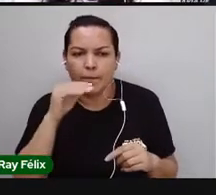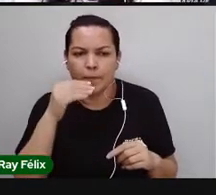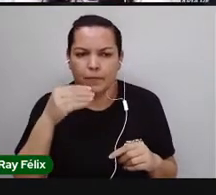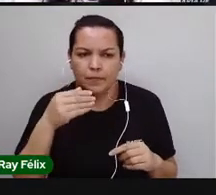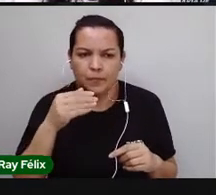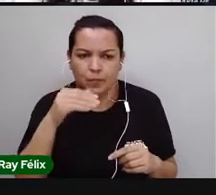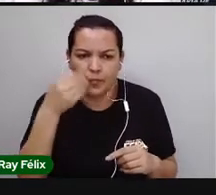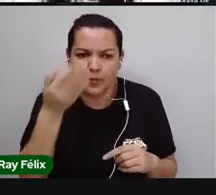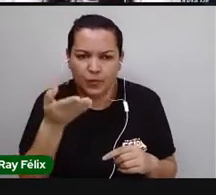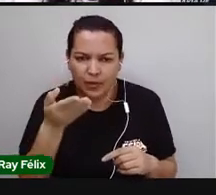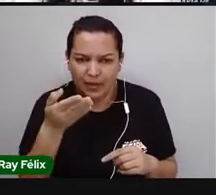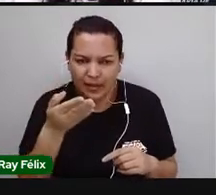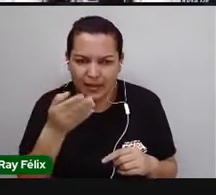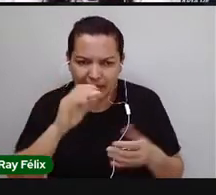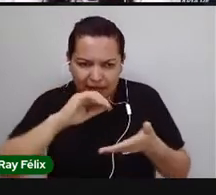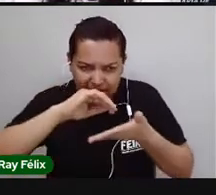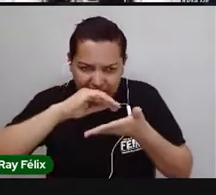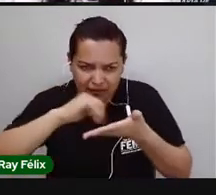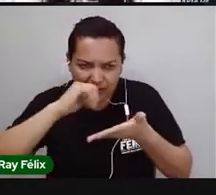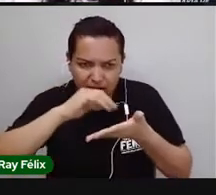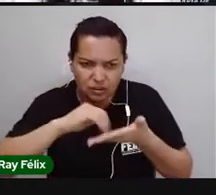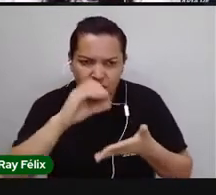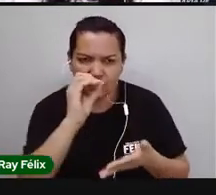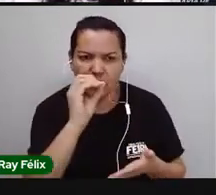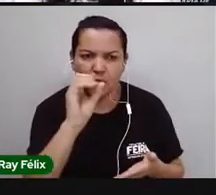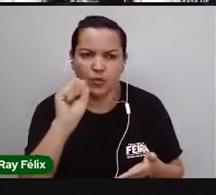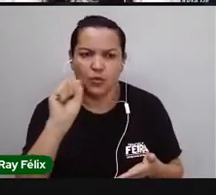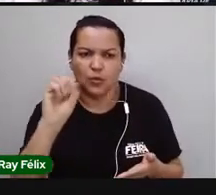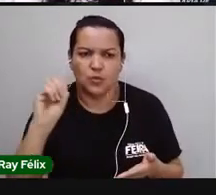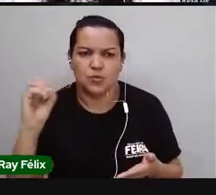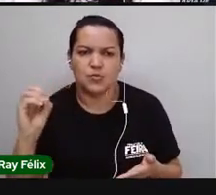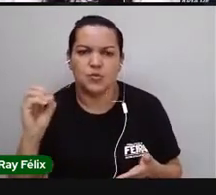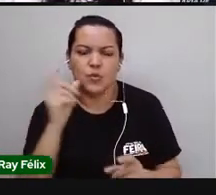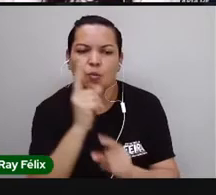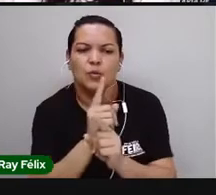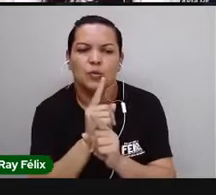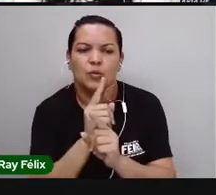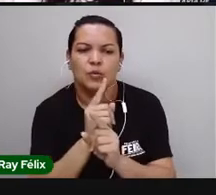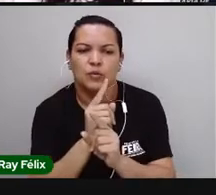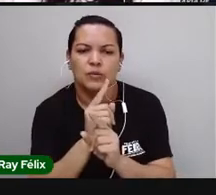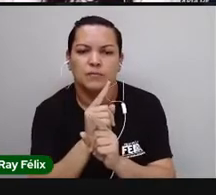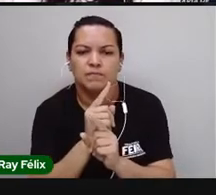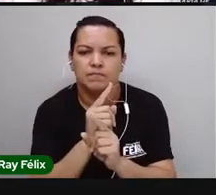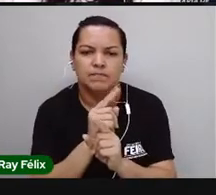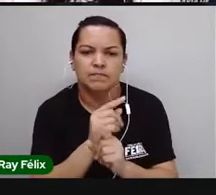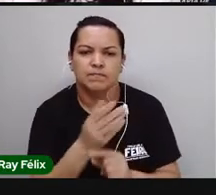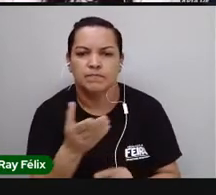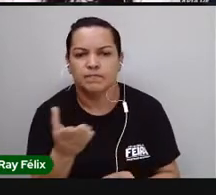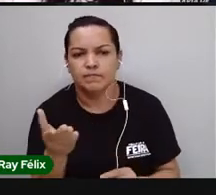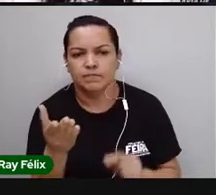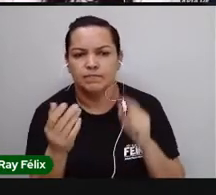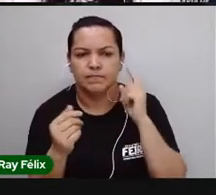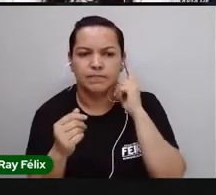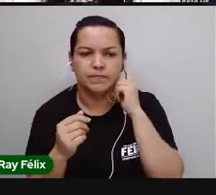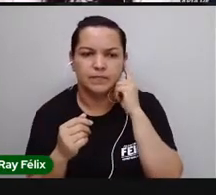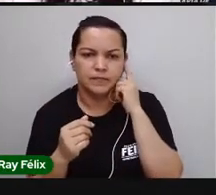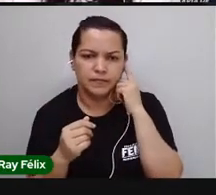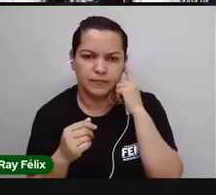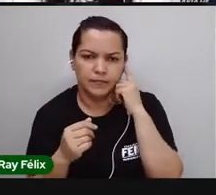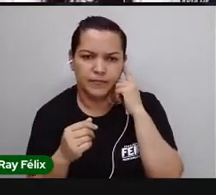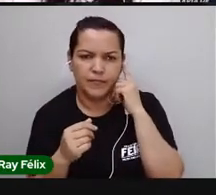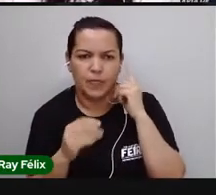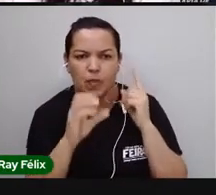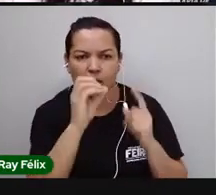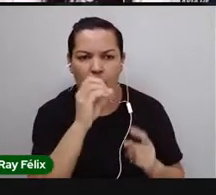depois que a gente tira esses ossos, o que a gente vai encontrar? A gente vai encontrar os